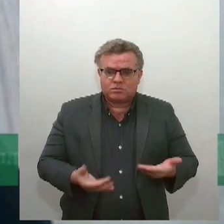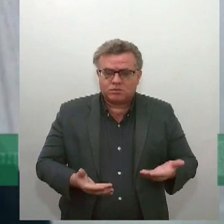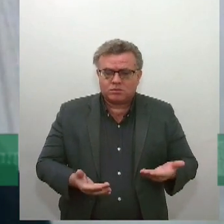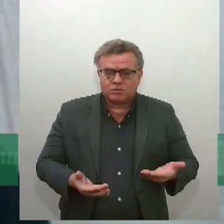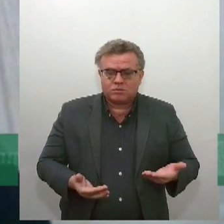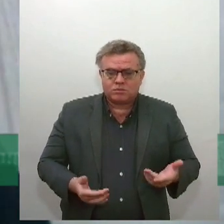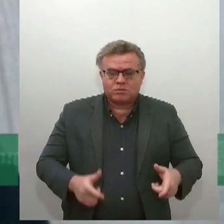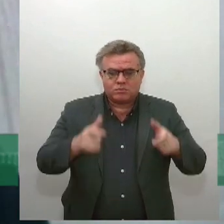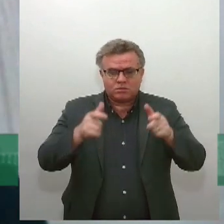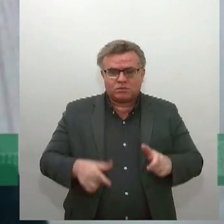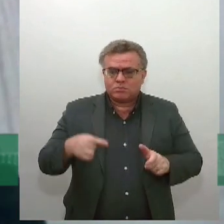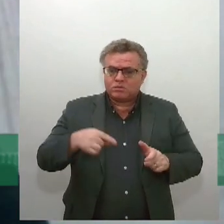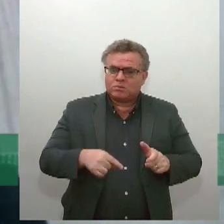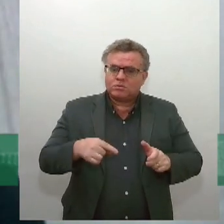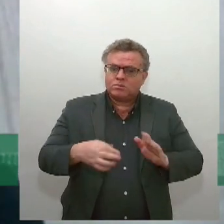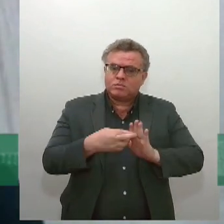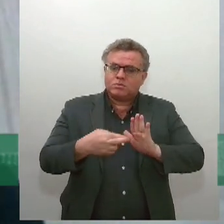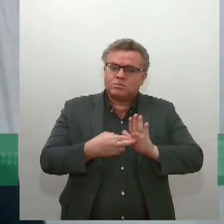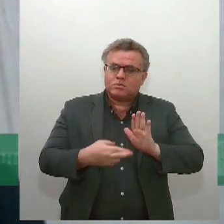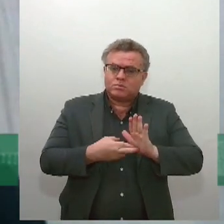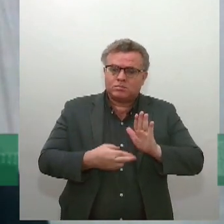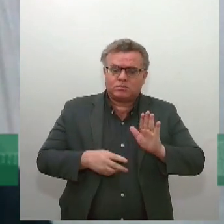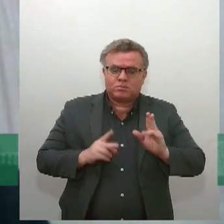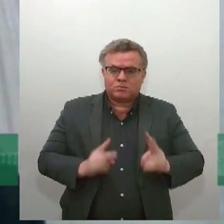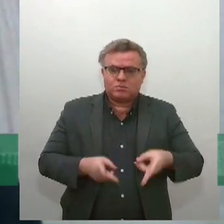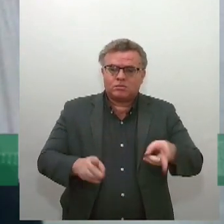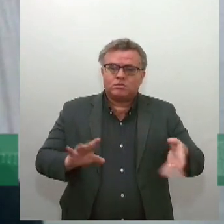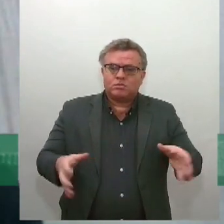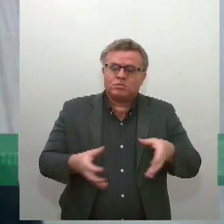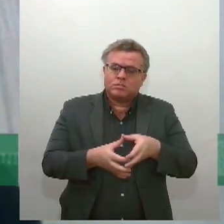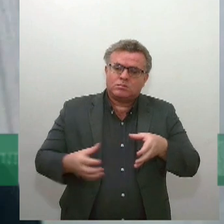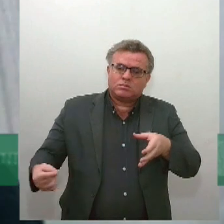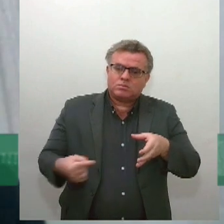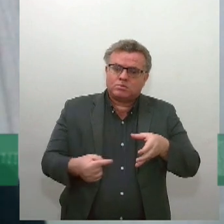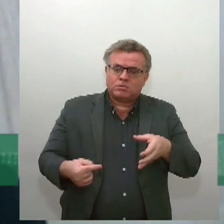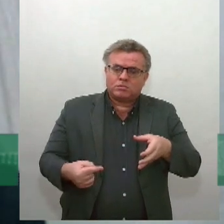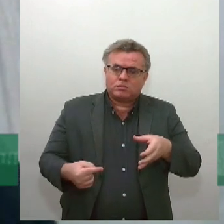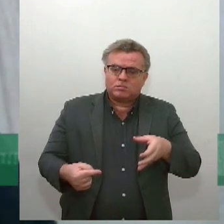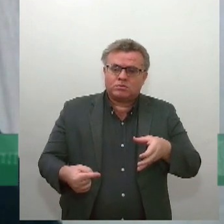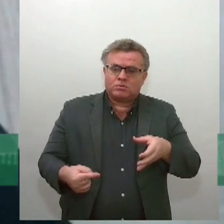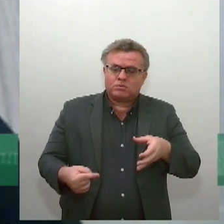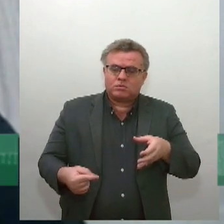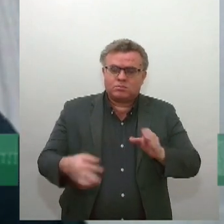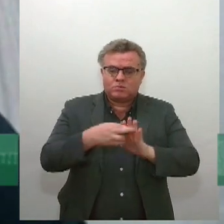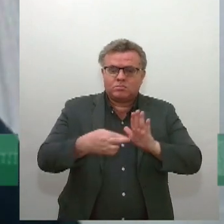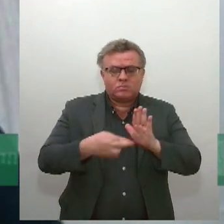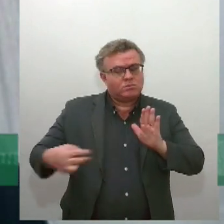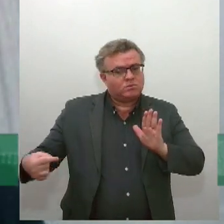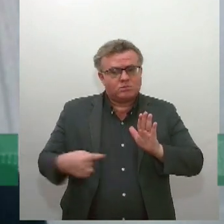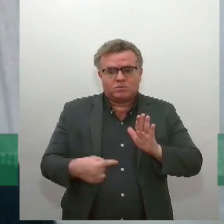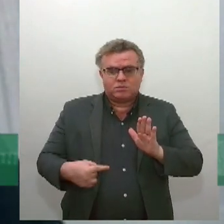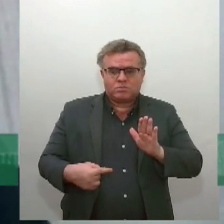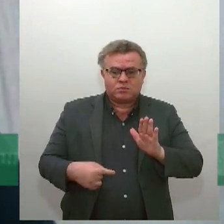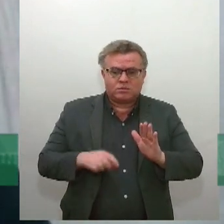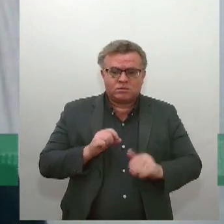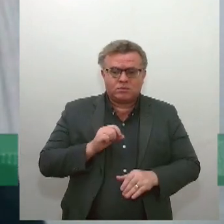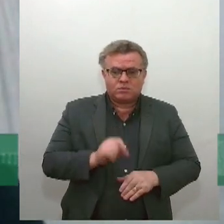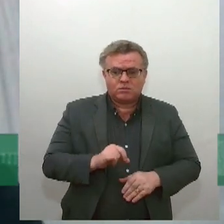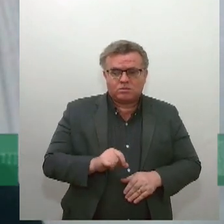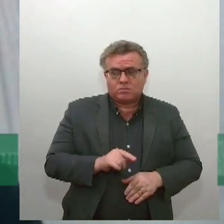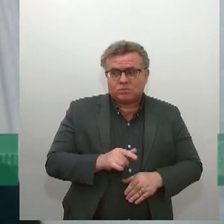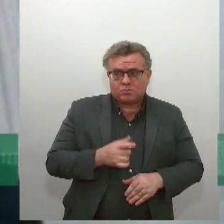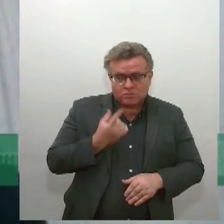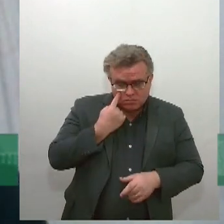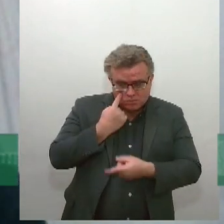então a regra é ser uma decisão colegiada. Essa era a regra. Se você for olhar outros exemplos de outros